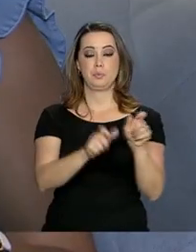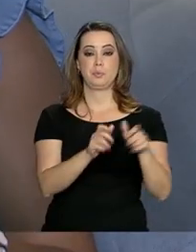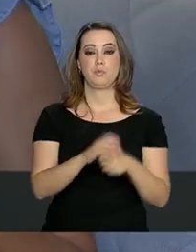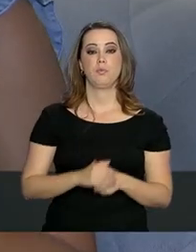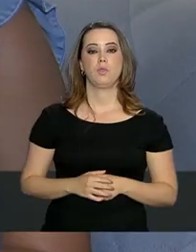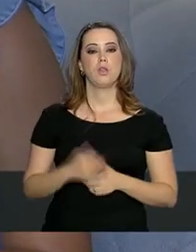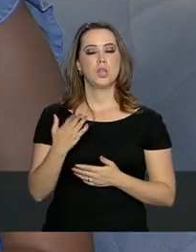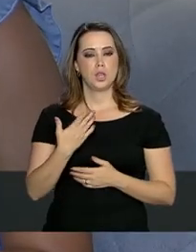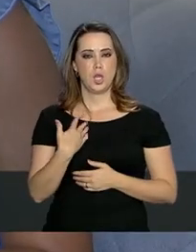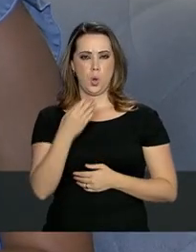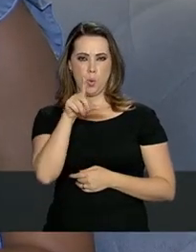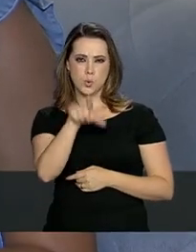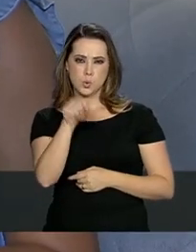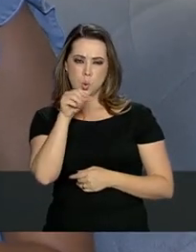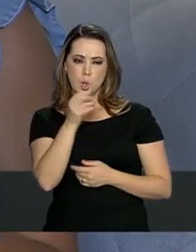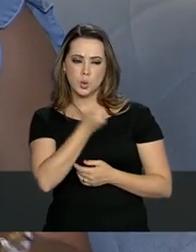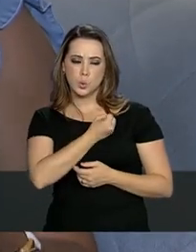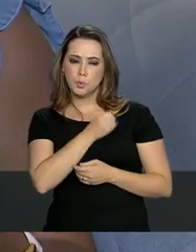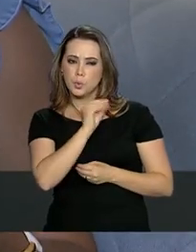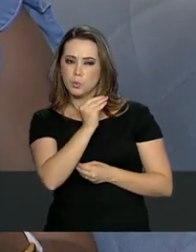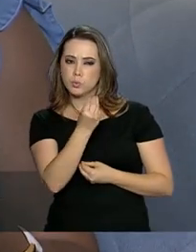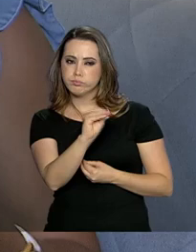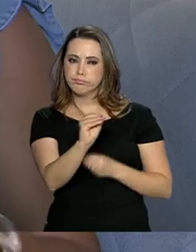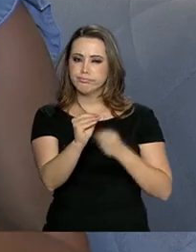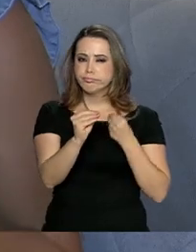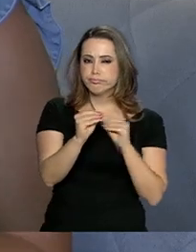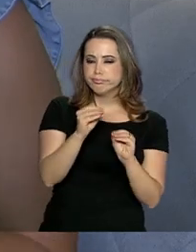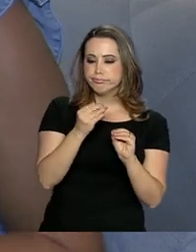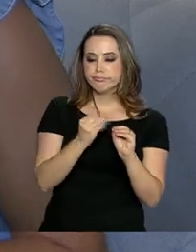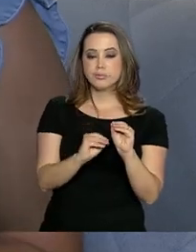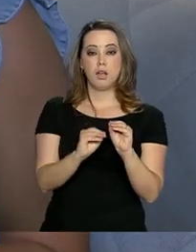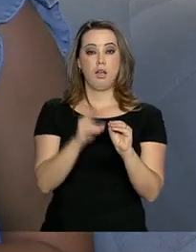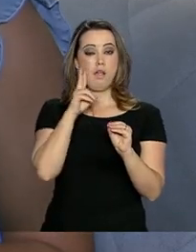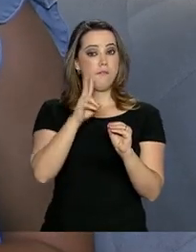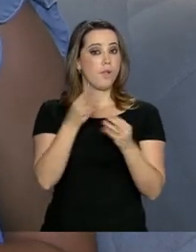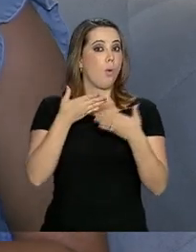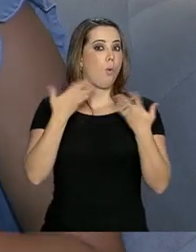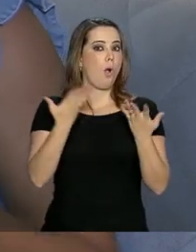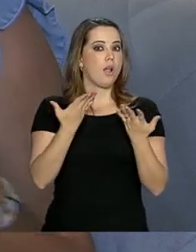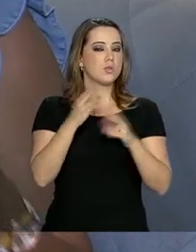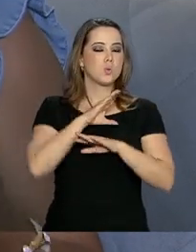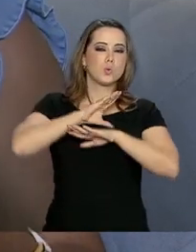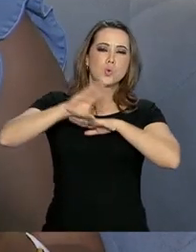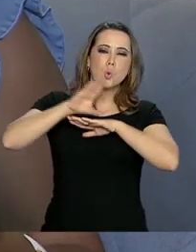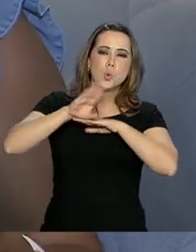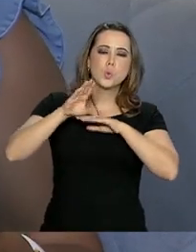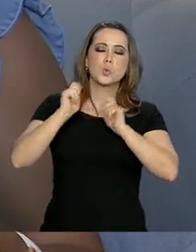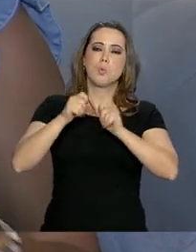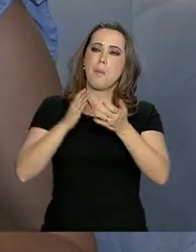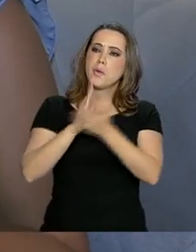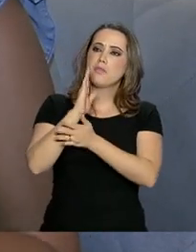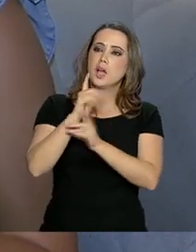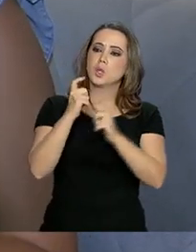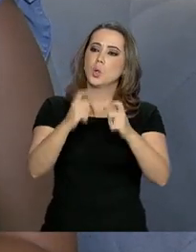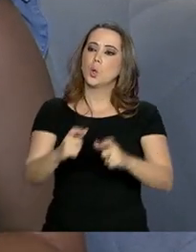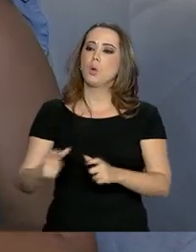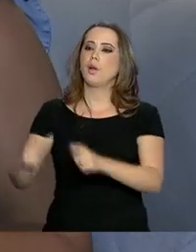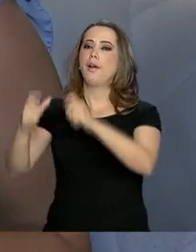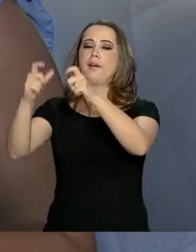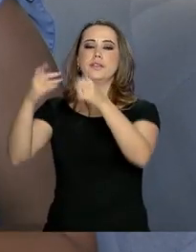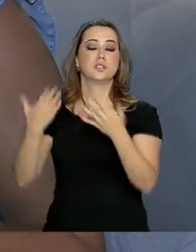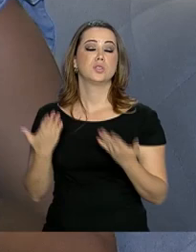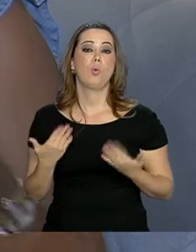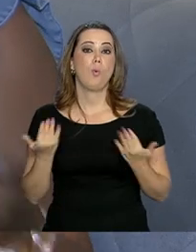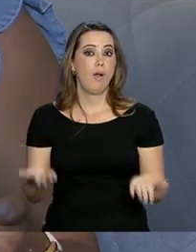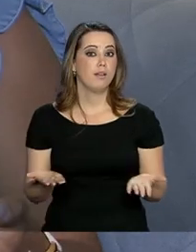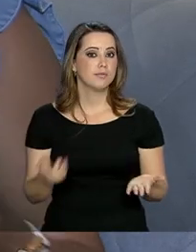medida que ele insere as notas do Enem, ele consegue um panorama das suas possibilidades. Onde teria sido aprovado e em que opções de